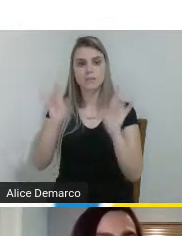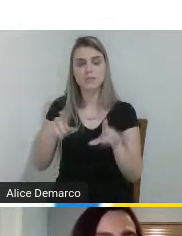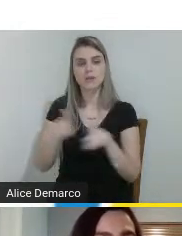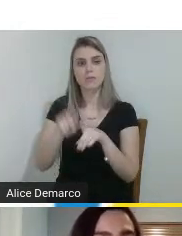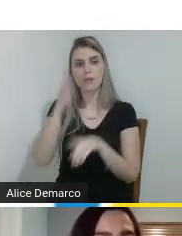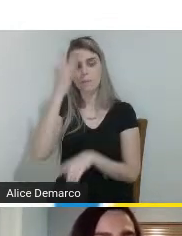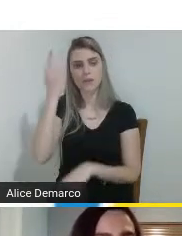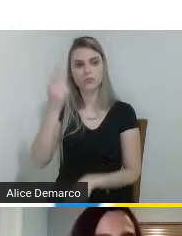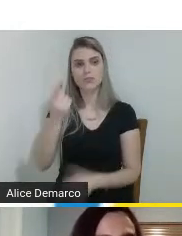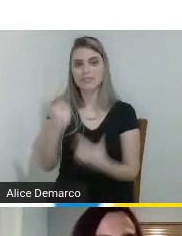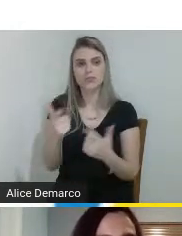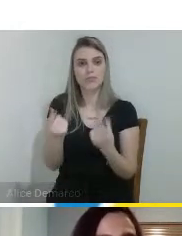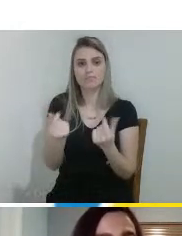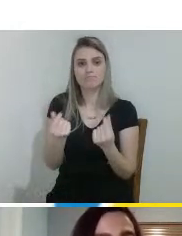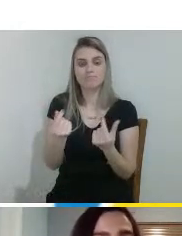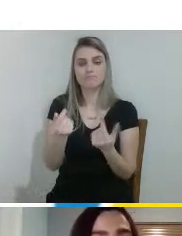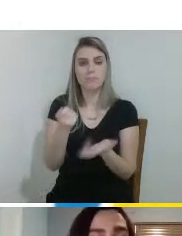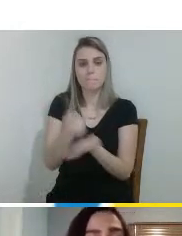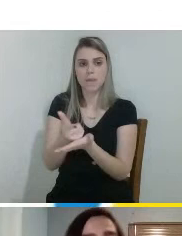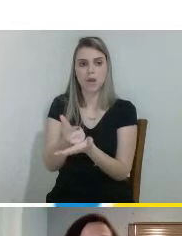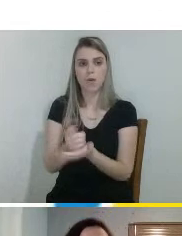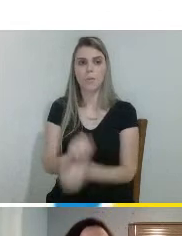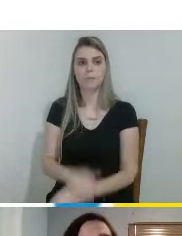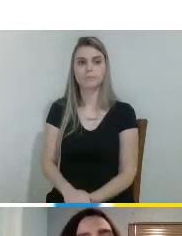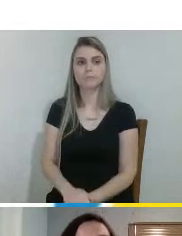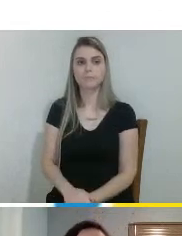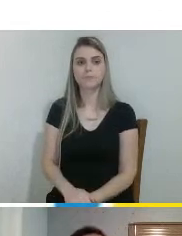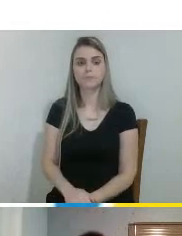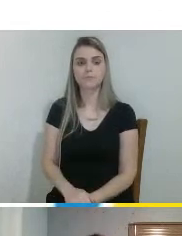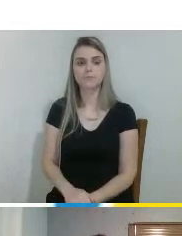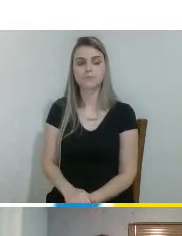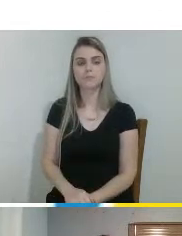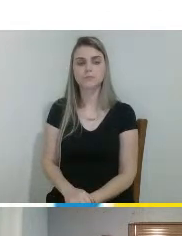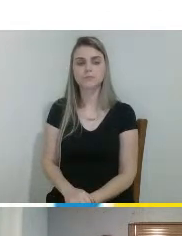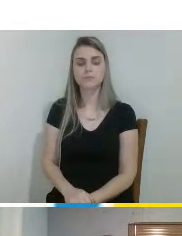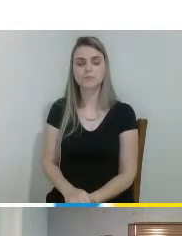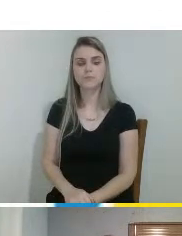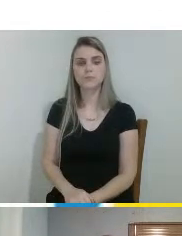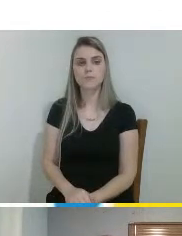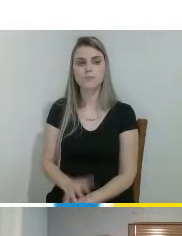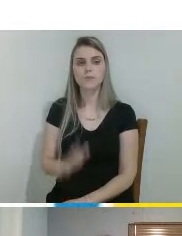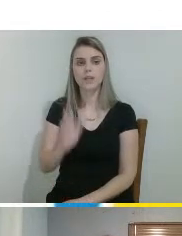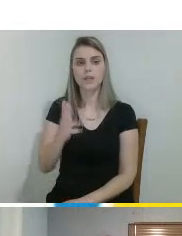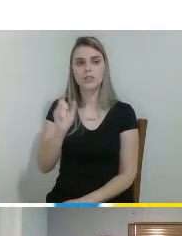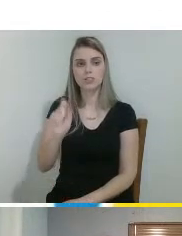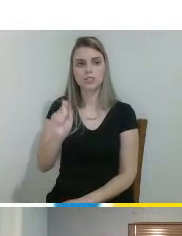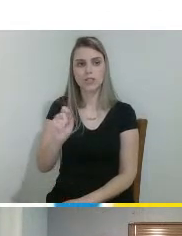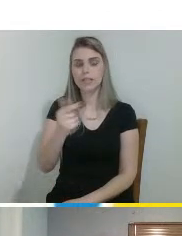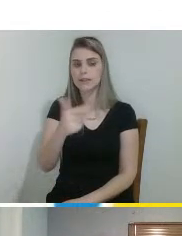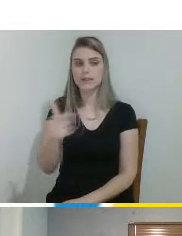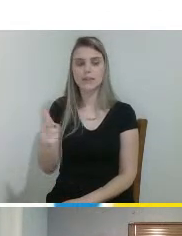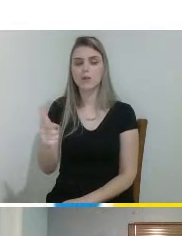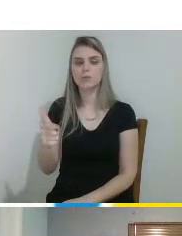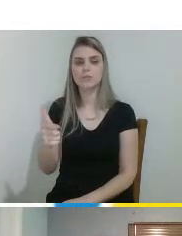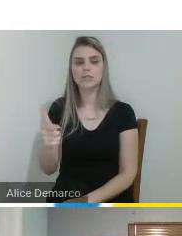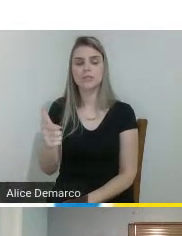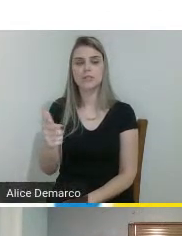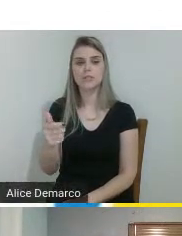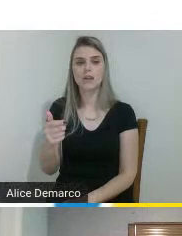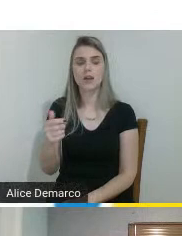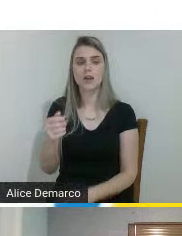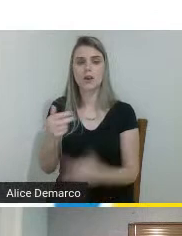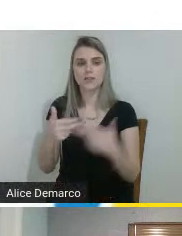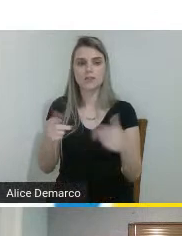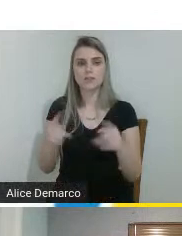têm essa amputação, já que... já que elas não teriam acesso a esse tipo de tecnologia normalmente.